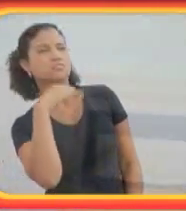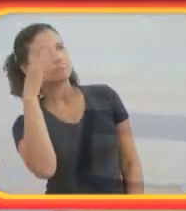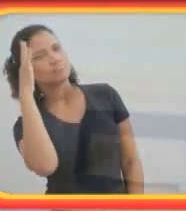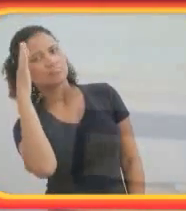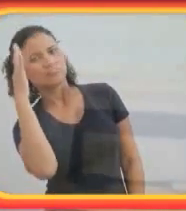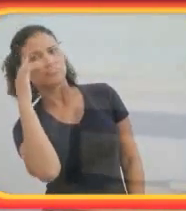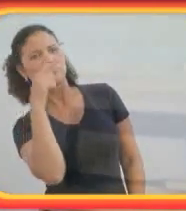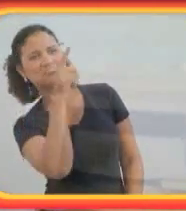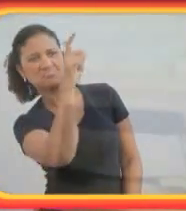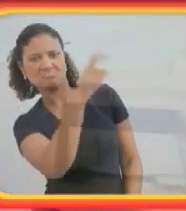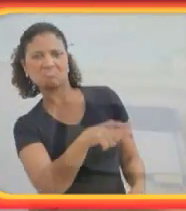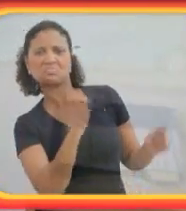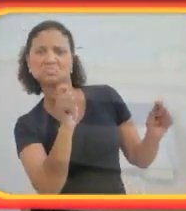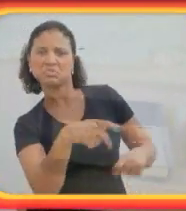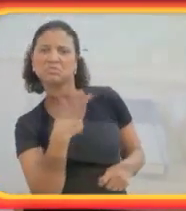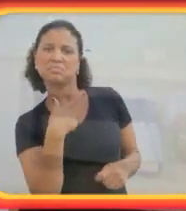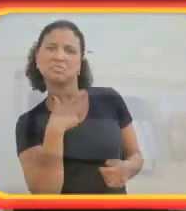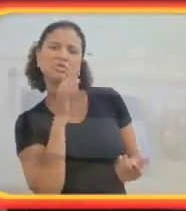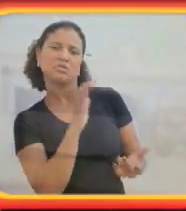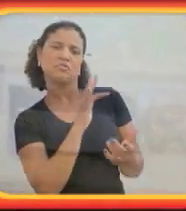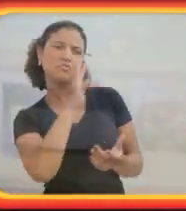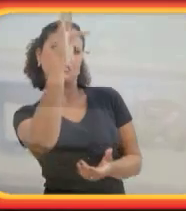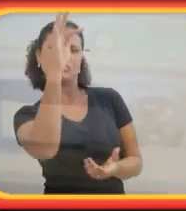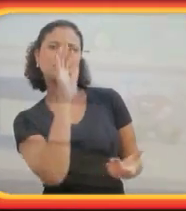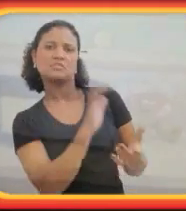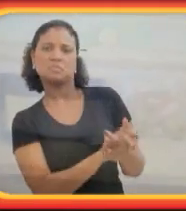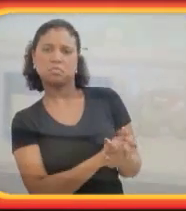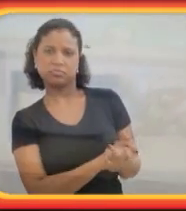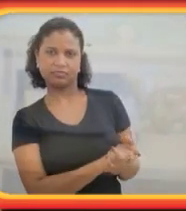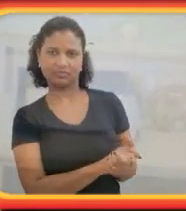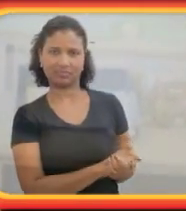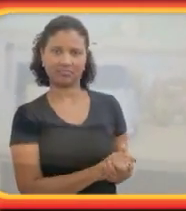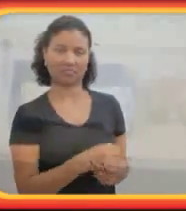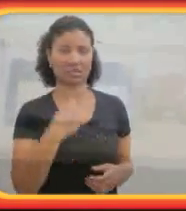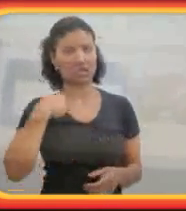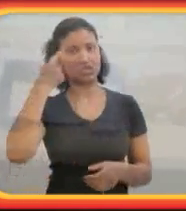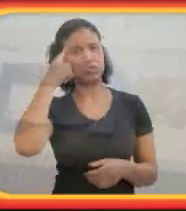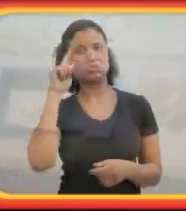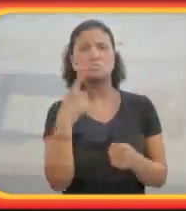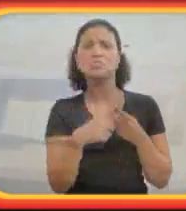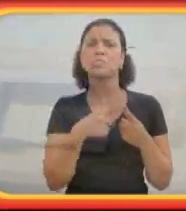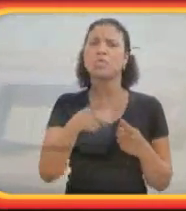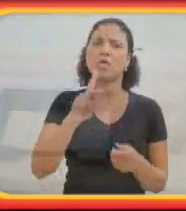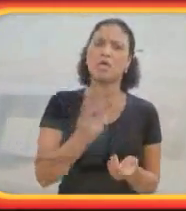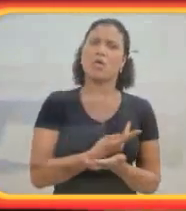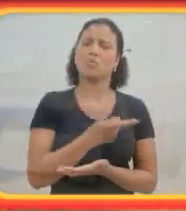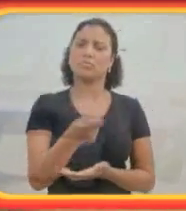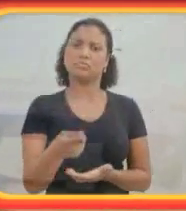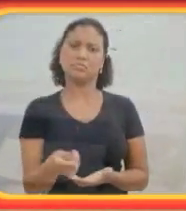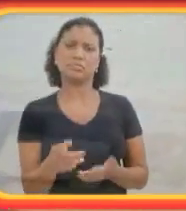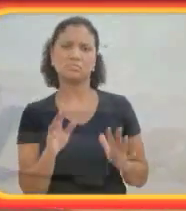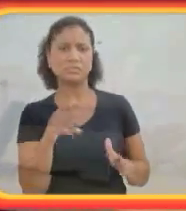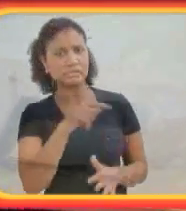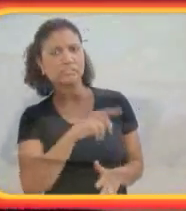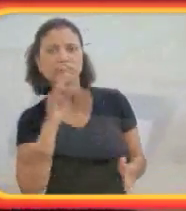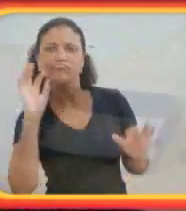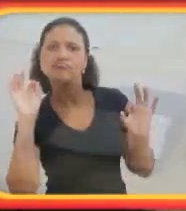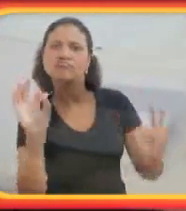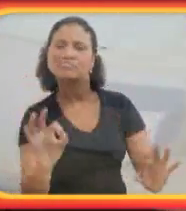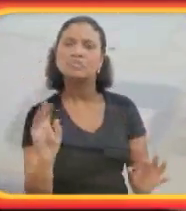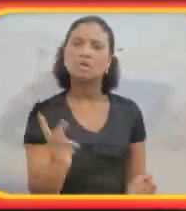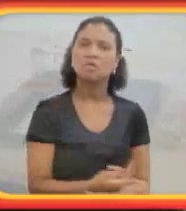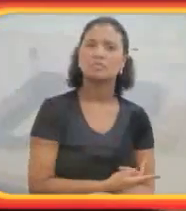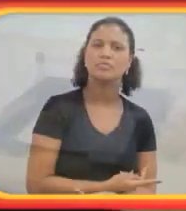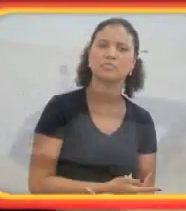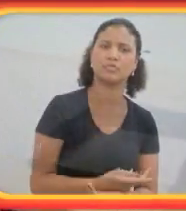ser a minha futura esposa. Eu não sei por que isso aconteceu, mas aconteceu. Eu nunca